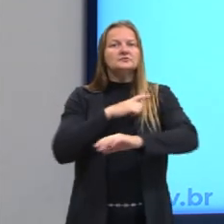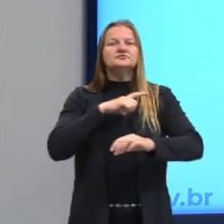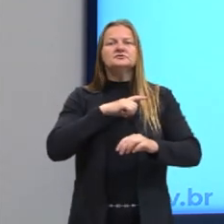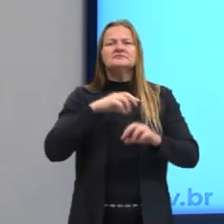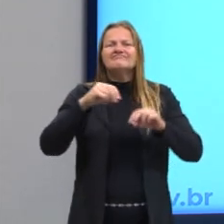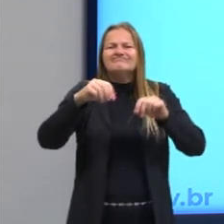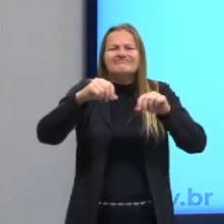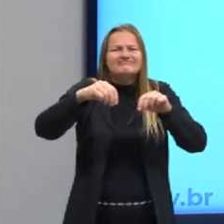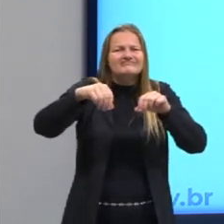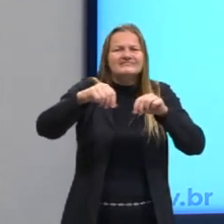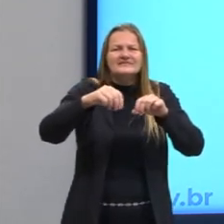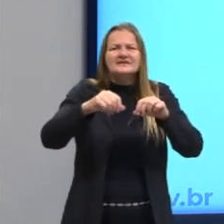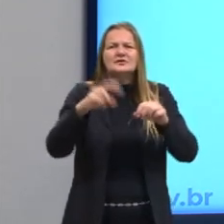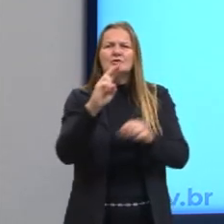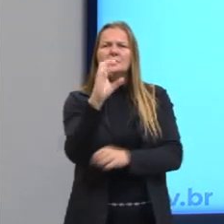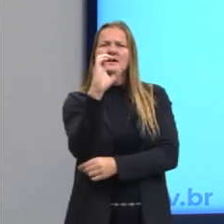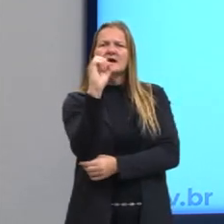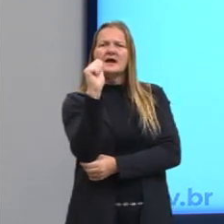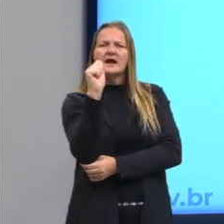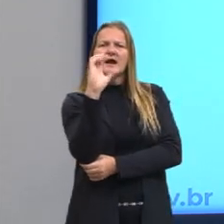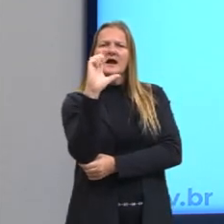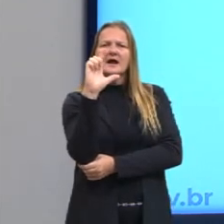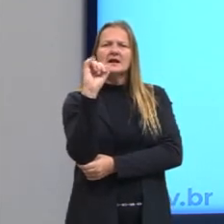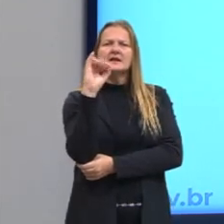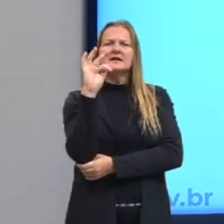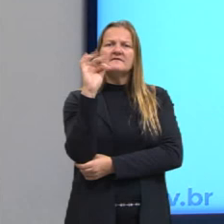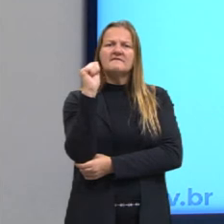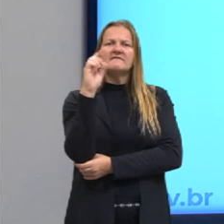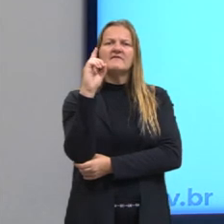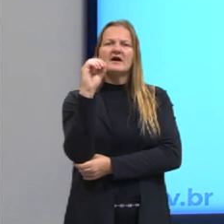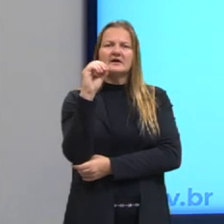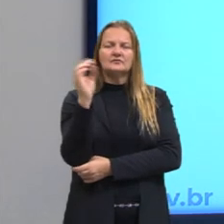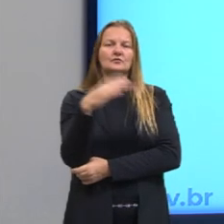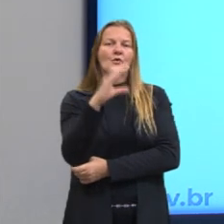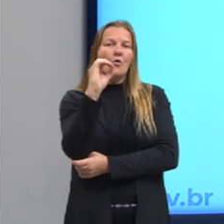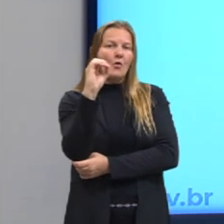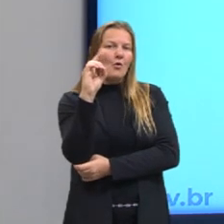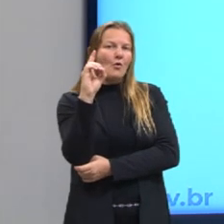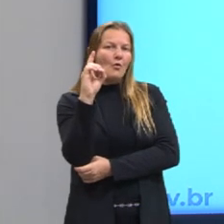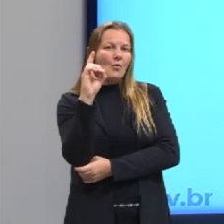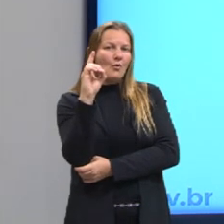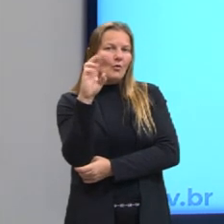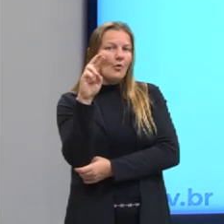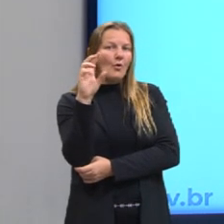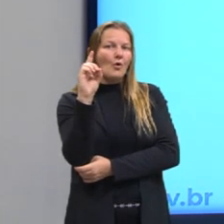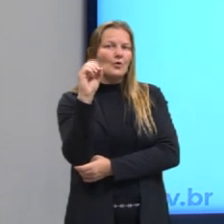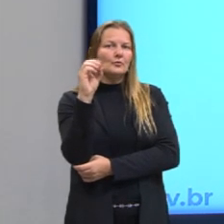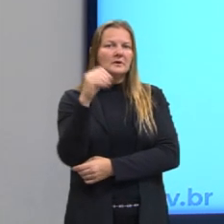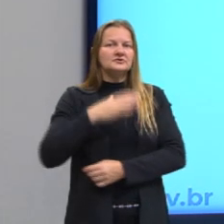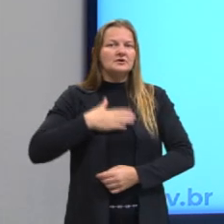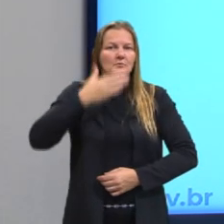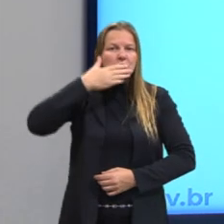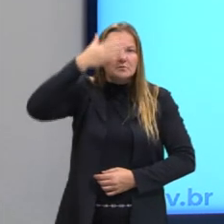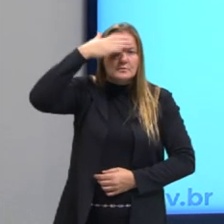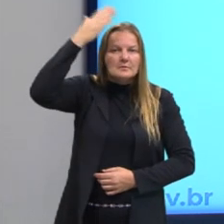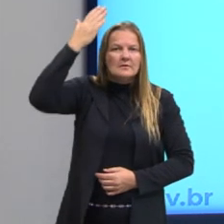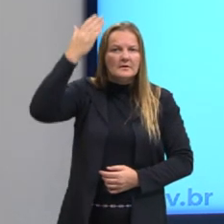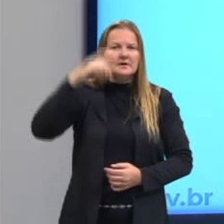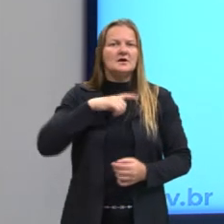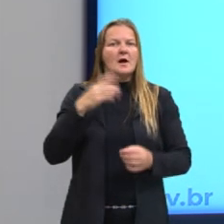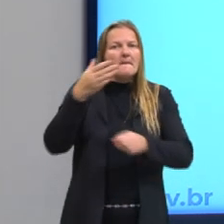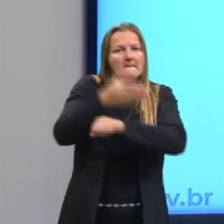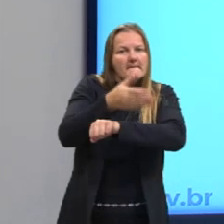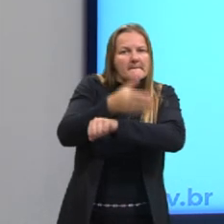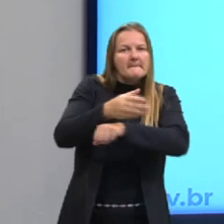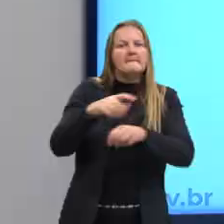um califado, né, de Córdoba aqui. Então, tinha uma presença muçulmana também. Então,